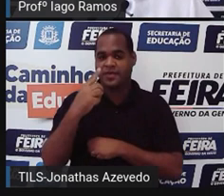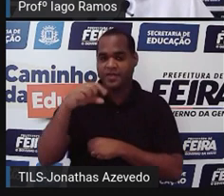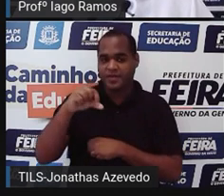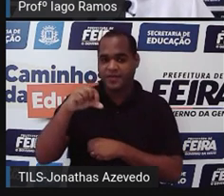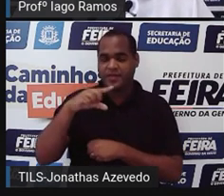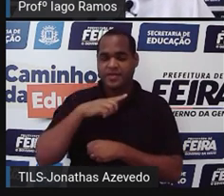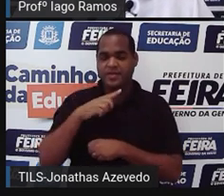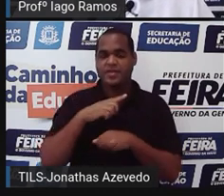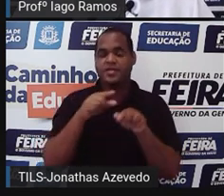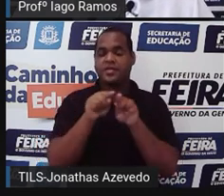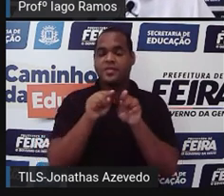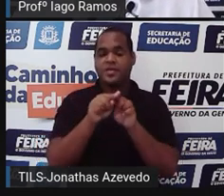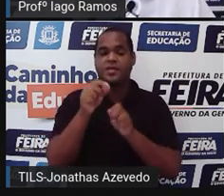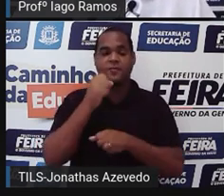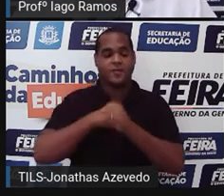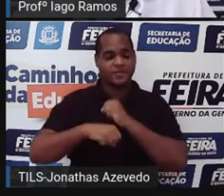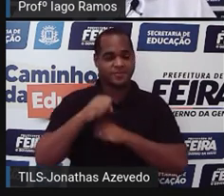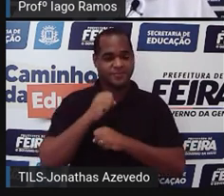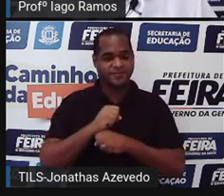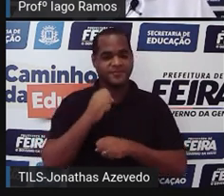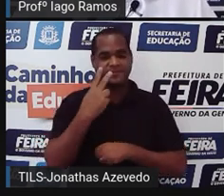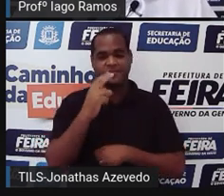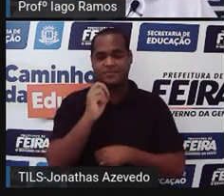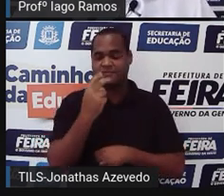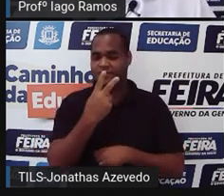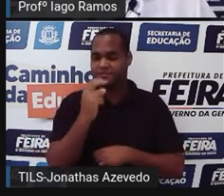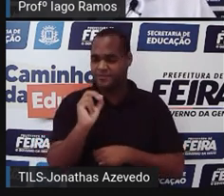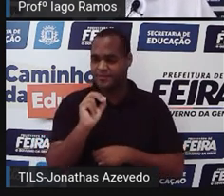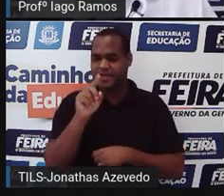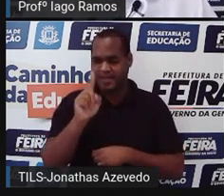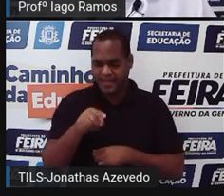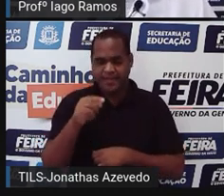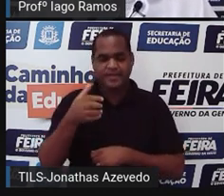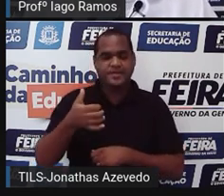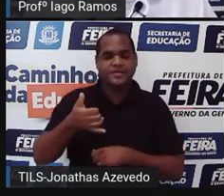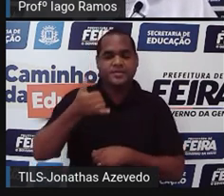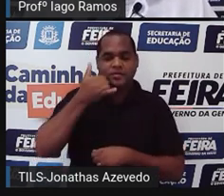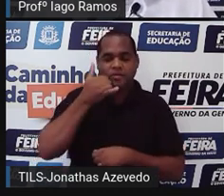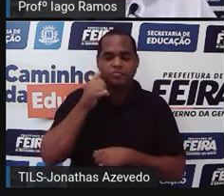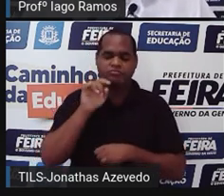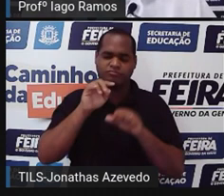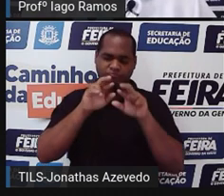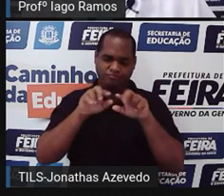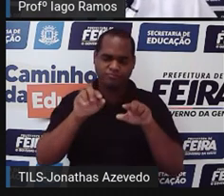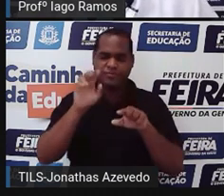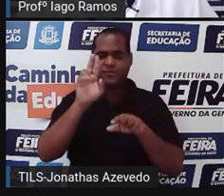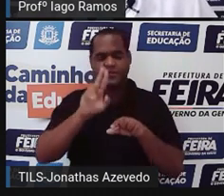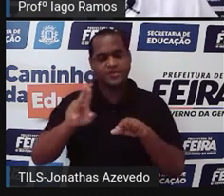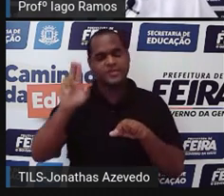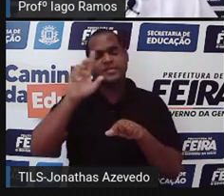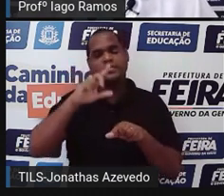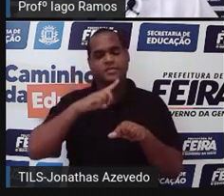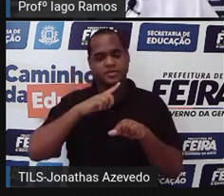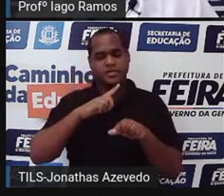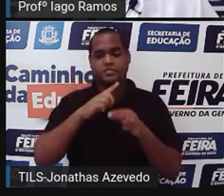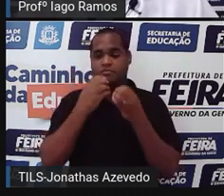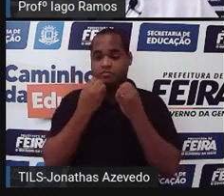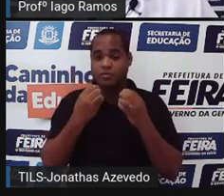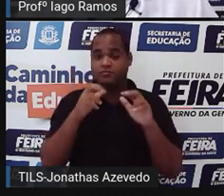quanto no ano de 2020, o celular é o dispositivo mais usado, né? Para